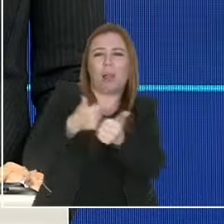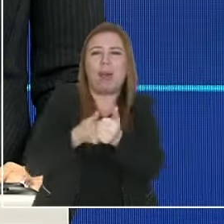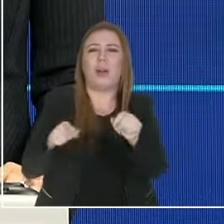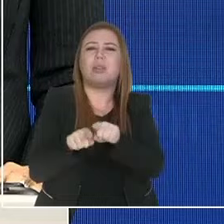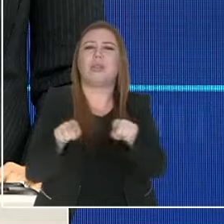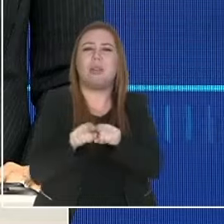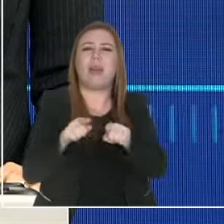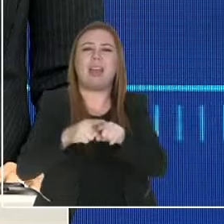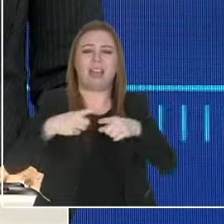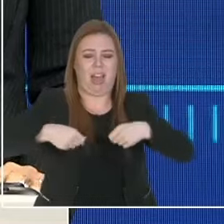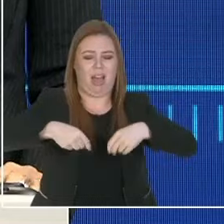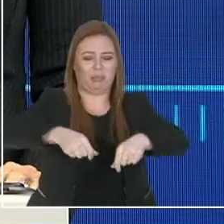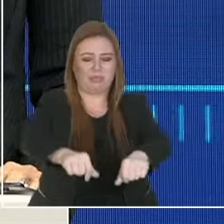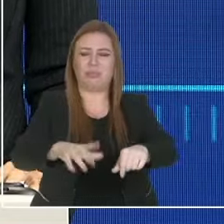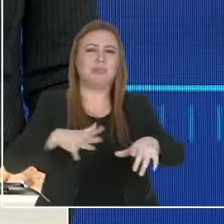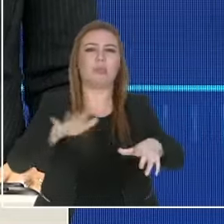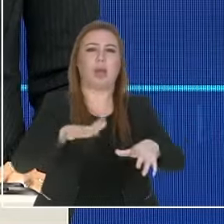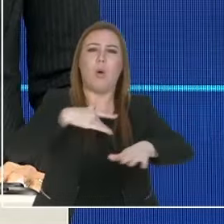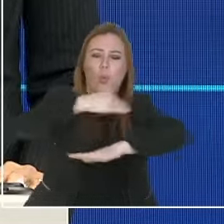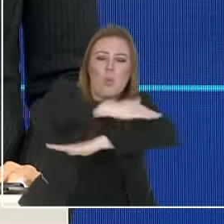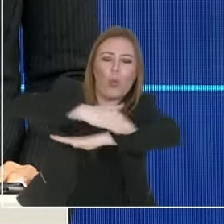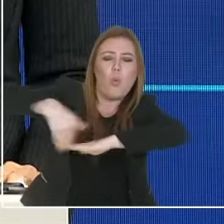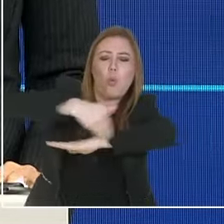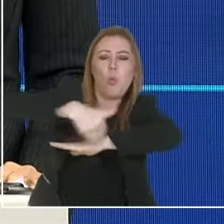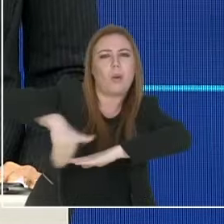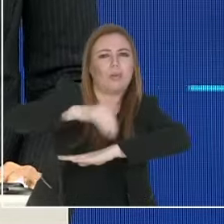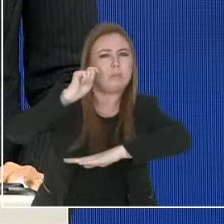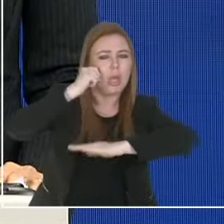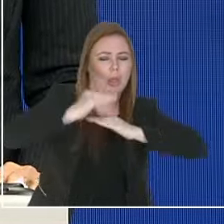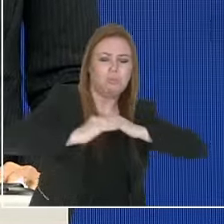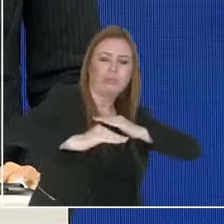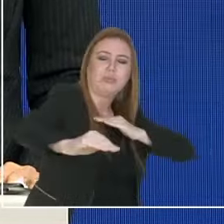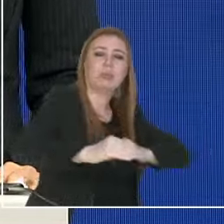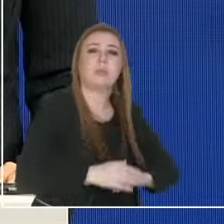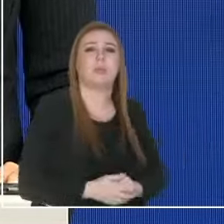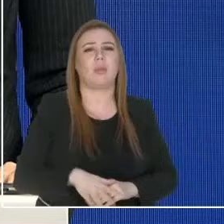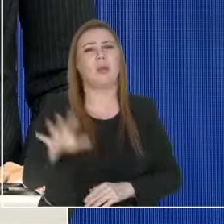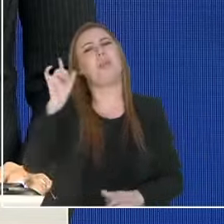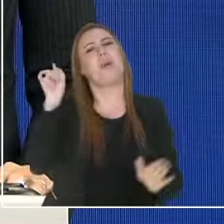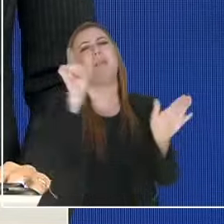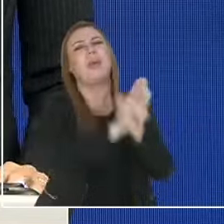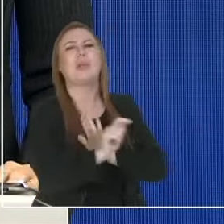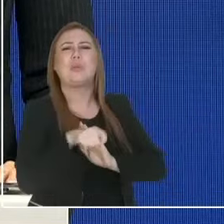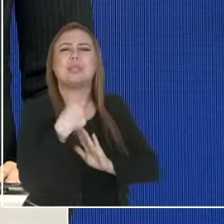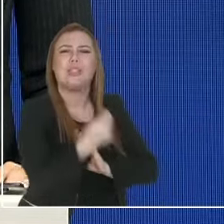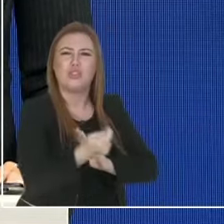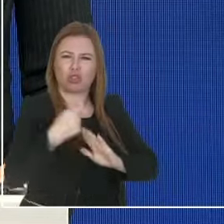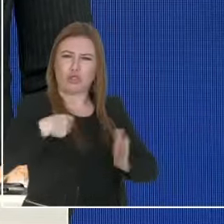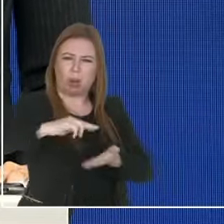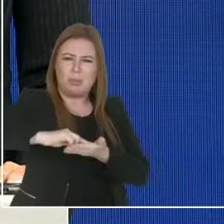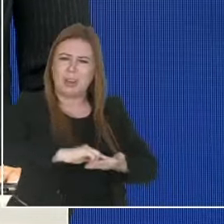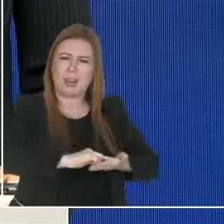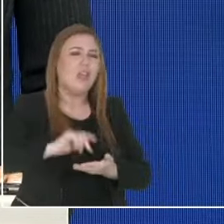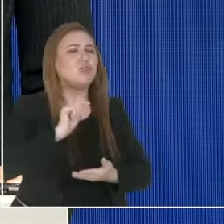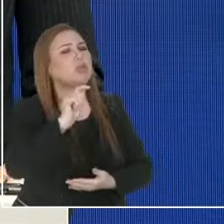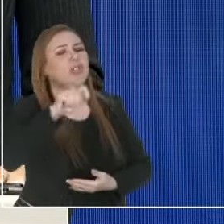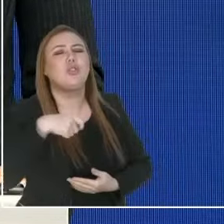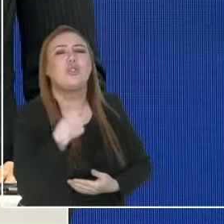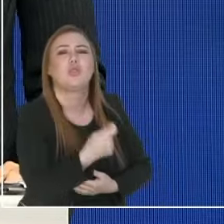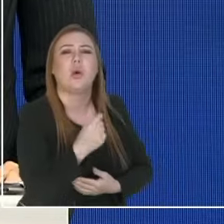famílias da cidade. Mas eu queria lhe fazer uma pergunta, já que nós falamos de creche. Qual é o seu plano para o futuro da cidade na questão da